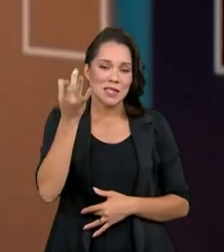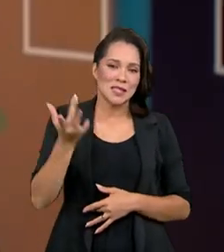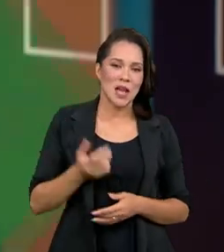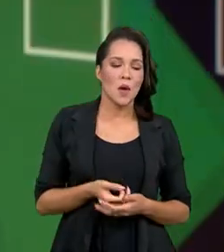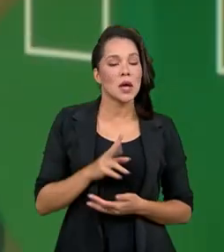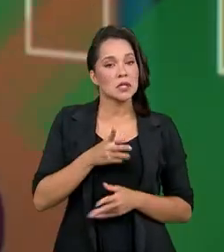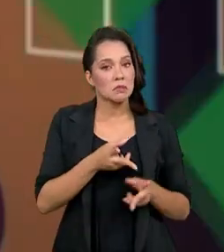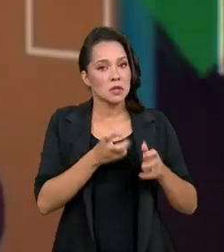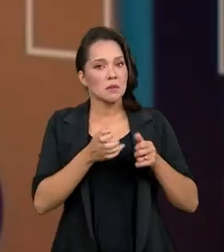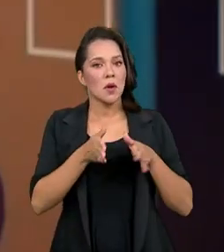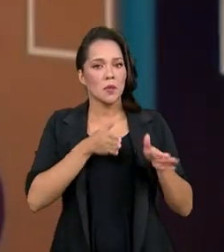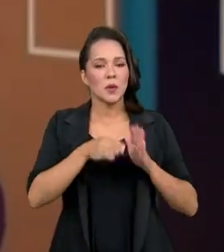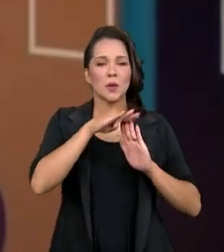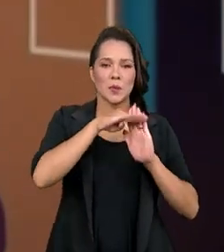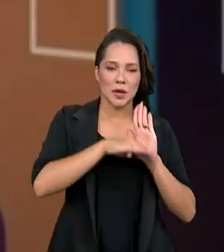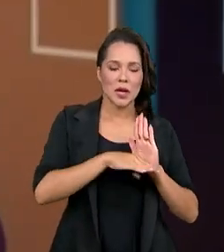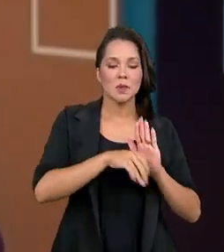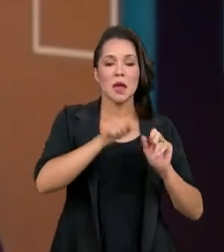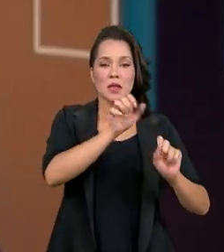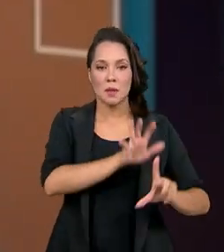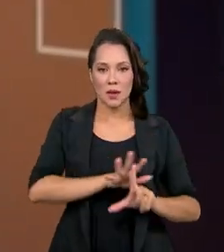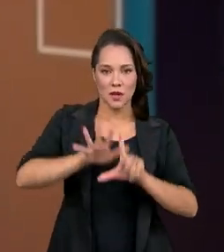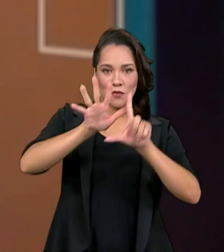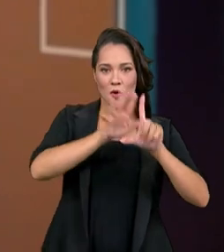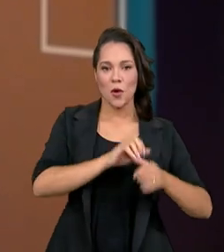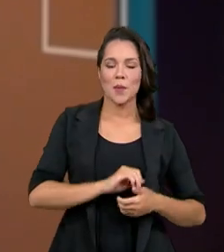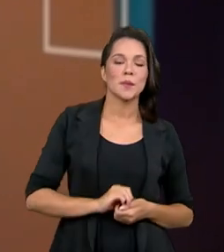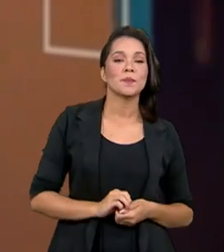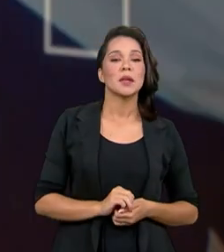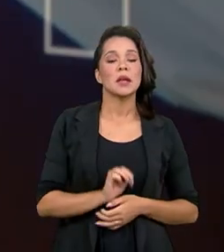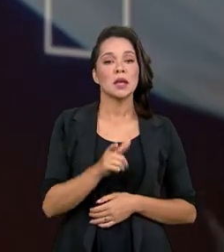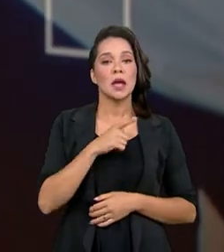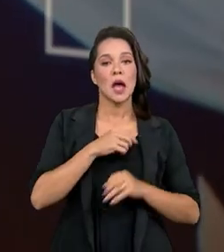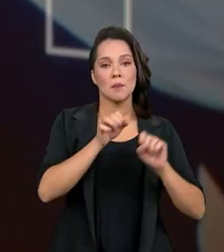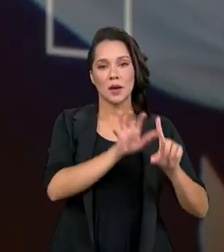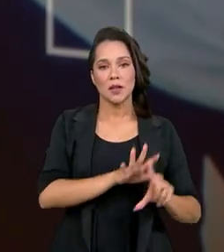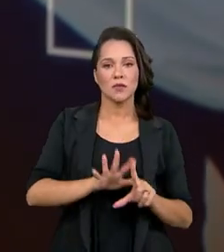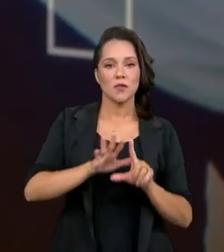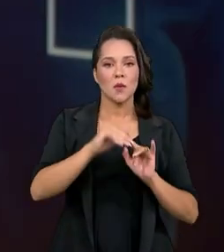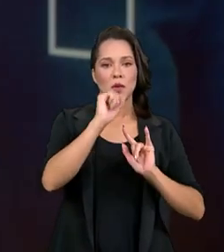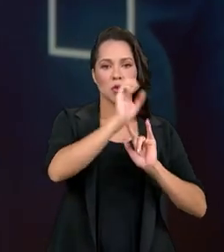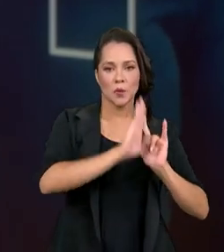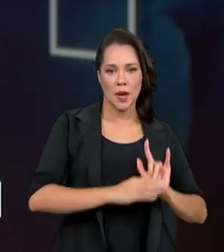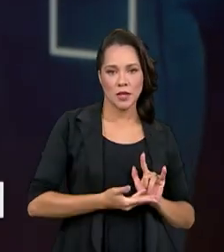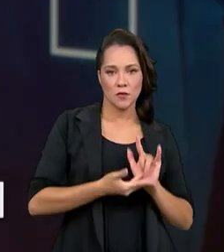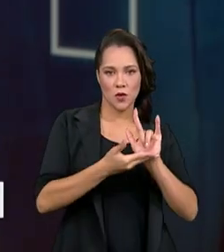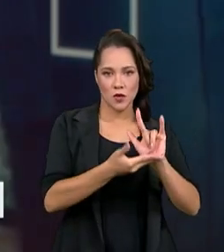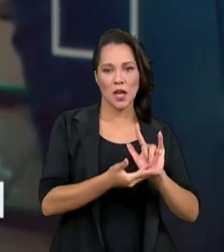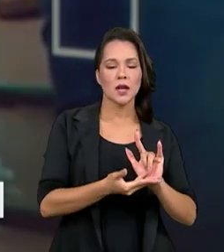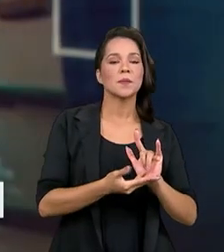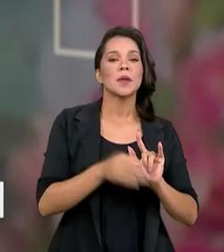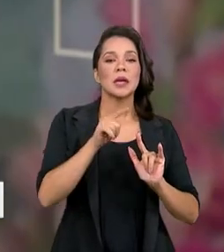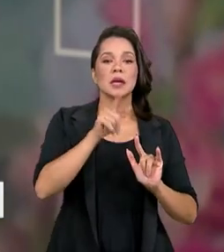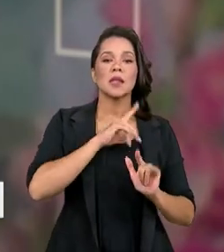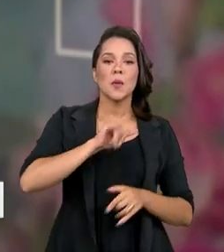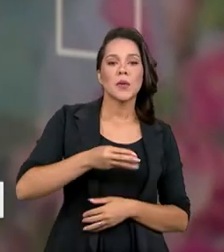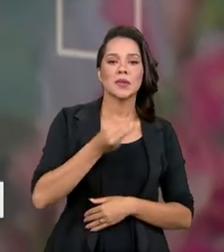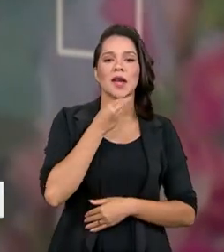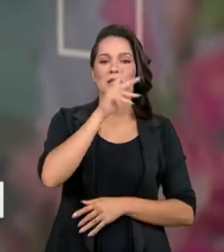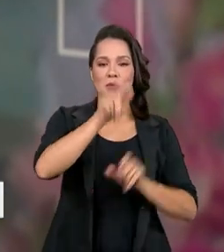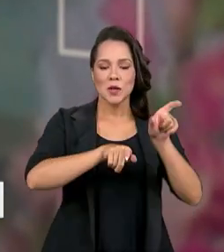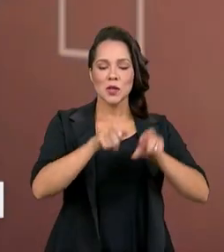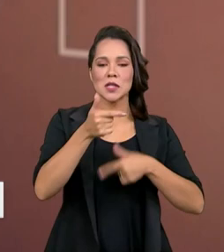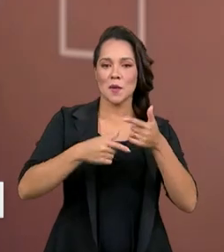vimos isso dentro do programa, na nossa plataforma, que é a plataforma do Pátria, que disponibiliza oportunidades de